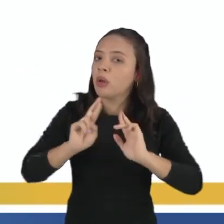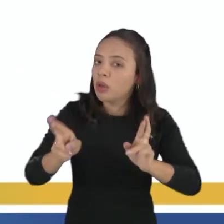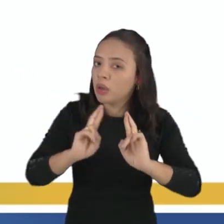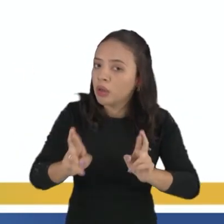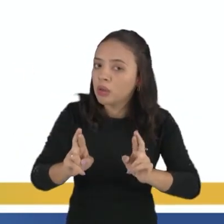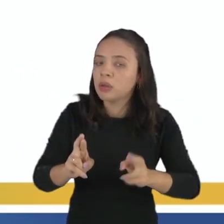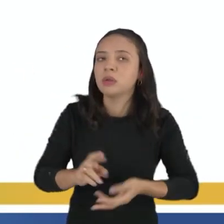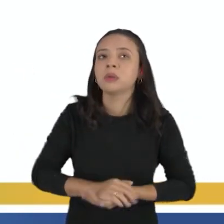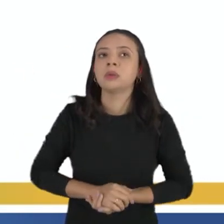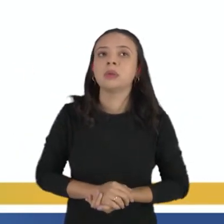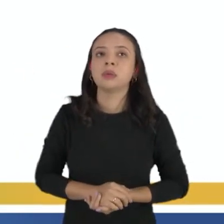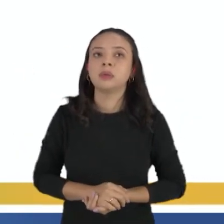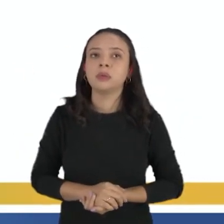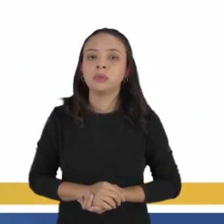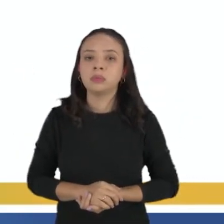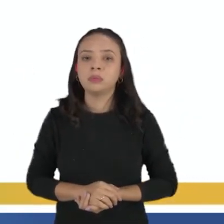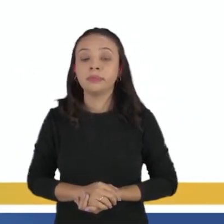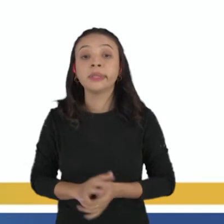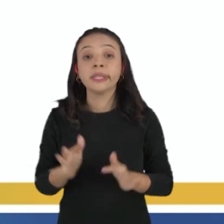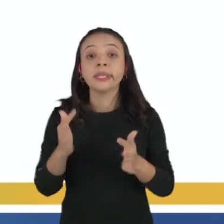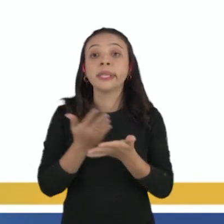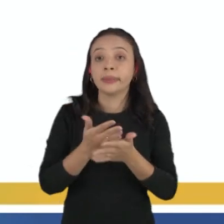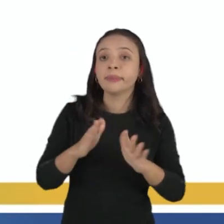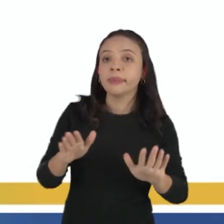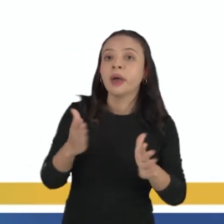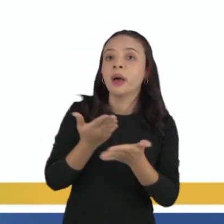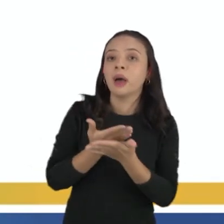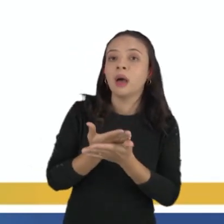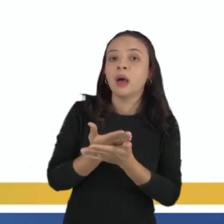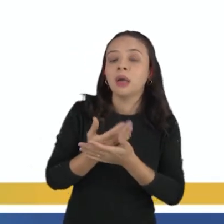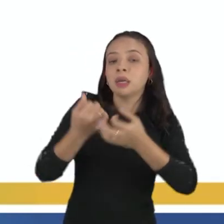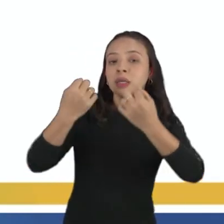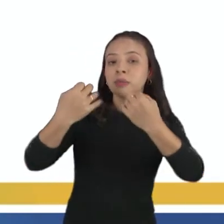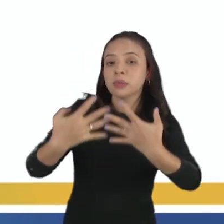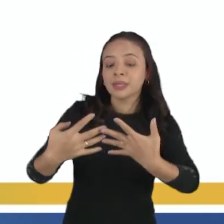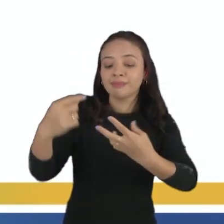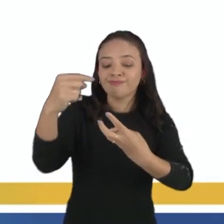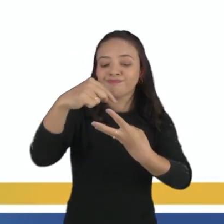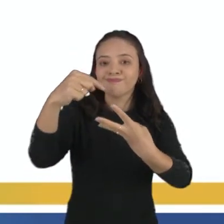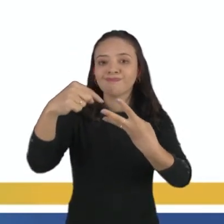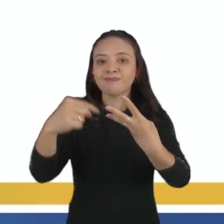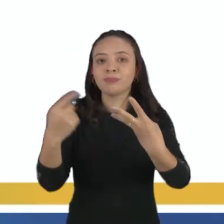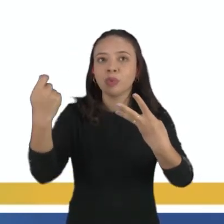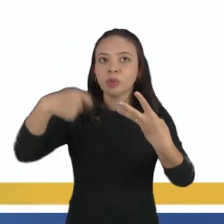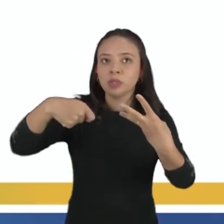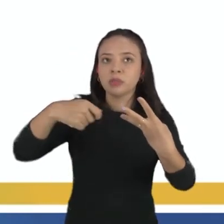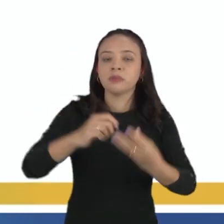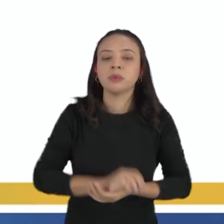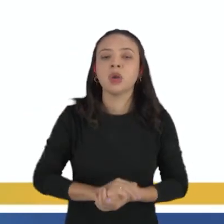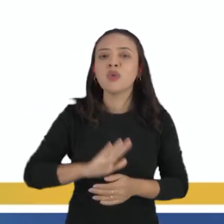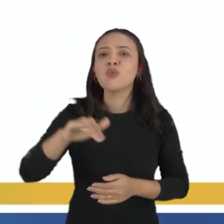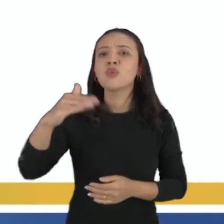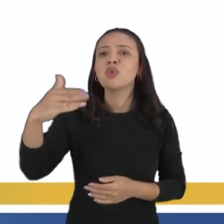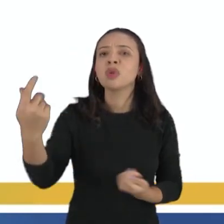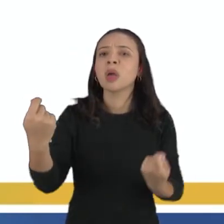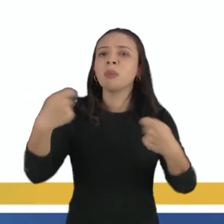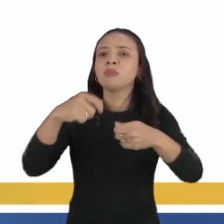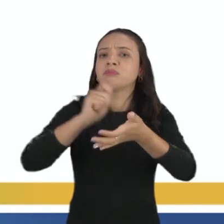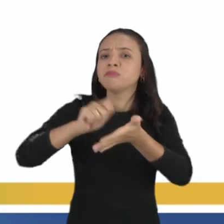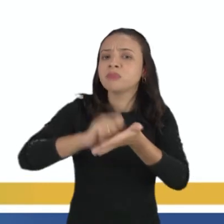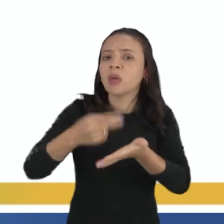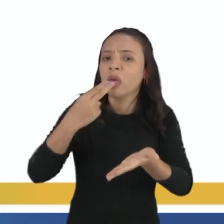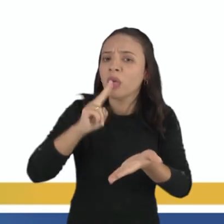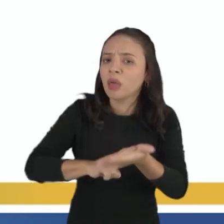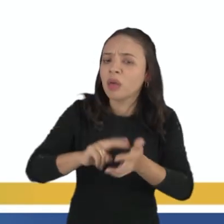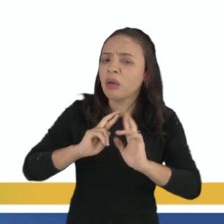carta de reclamação. Para a gente finalizar, vamos falar dessas três situações. Quando que você vai escrever